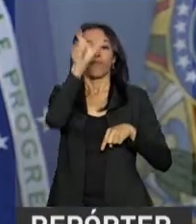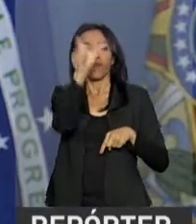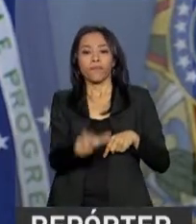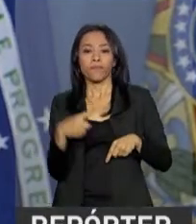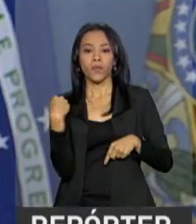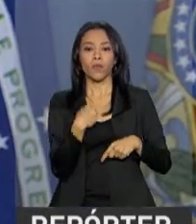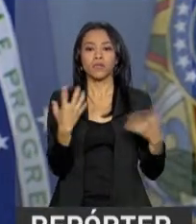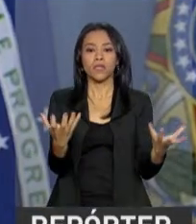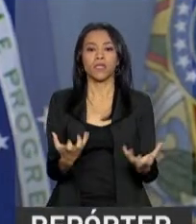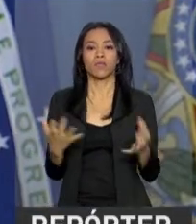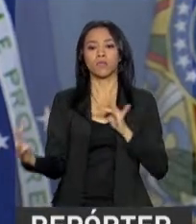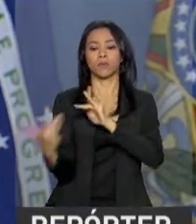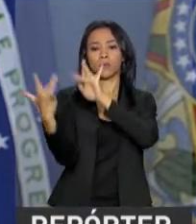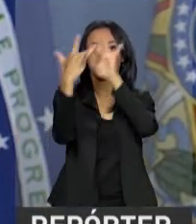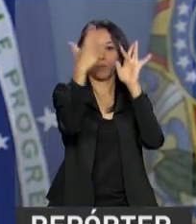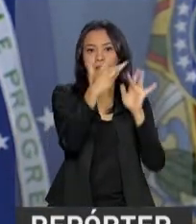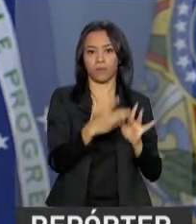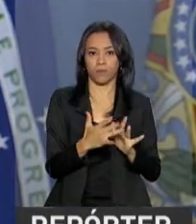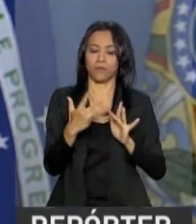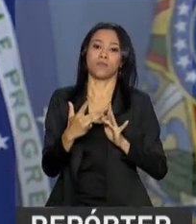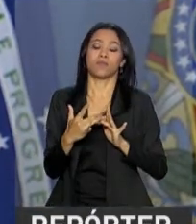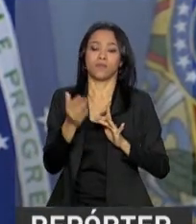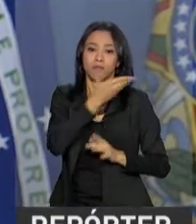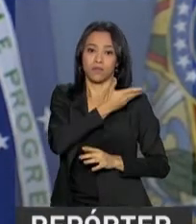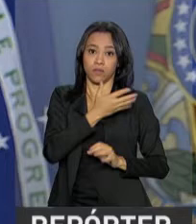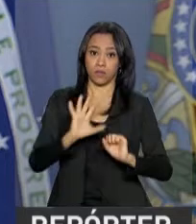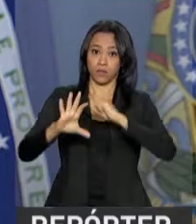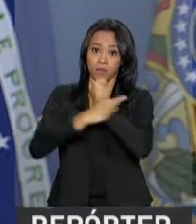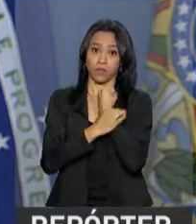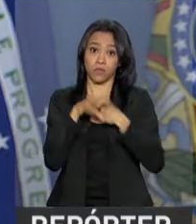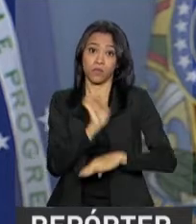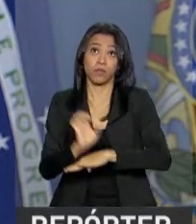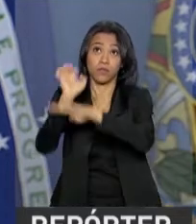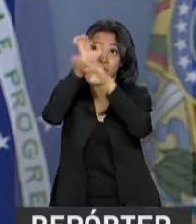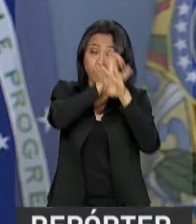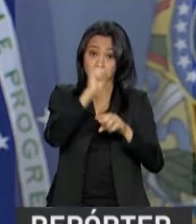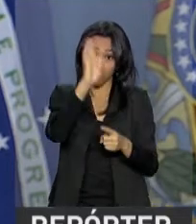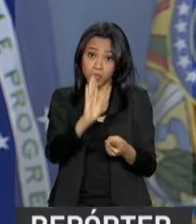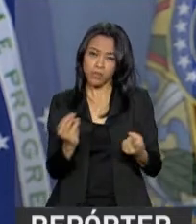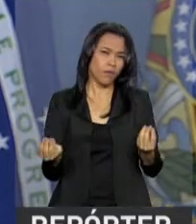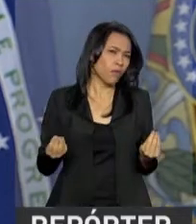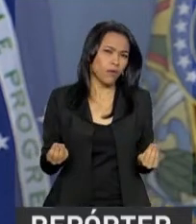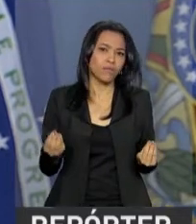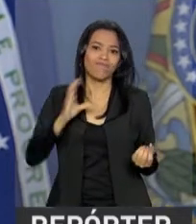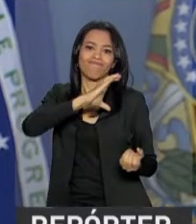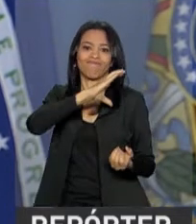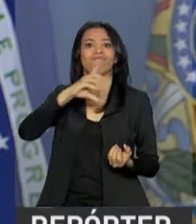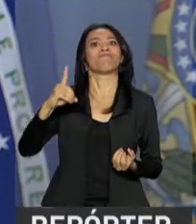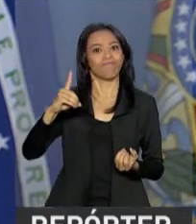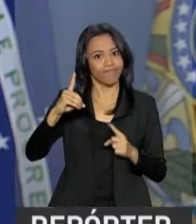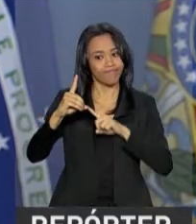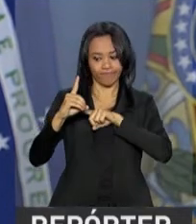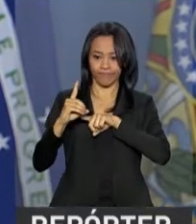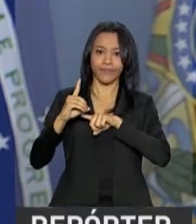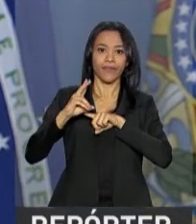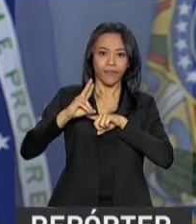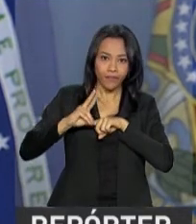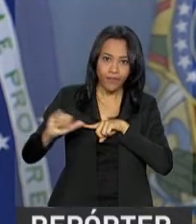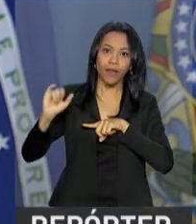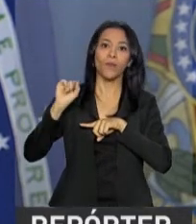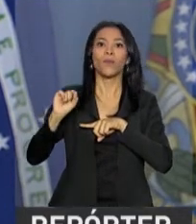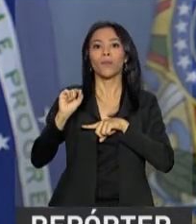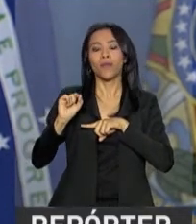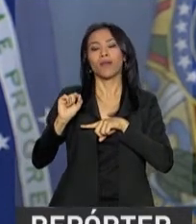integração da segurança pública de todos os estados brasileiros, a partir de uma coordenação que só pode residir,